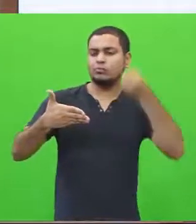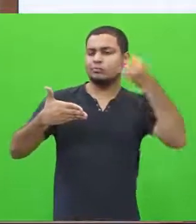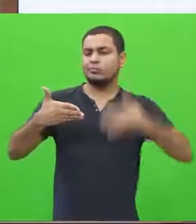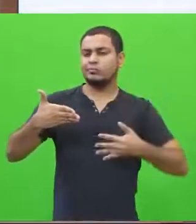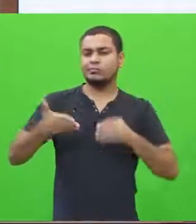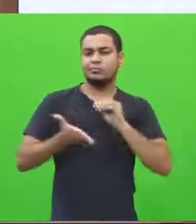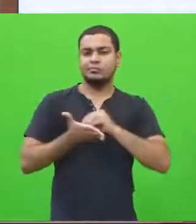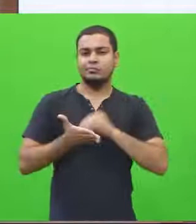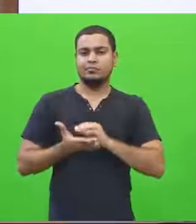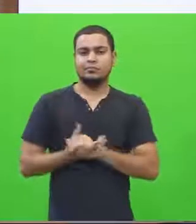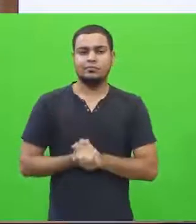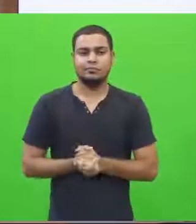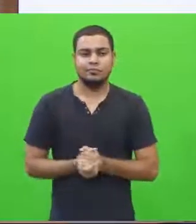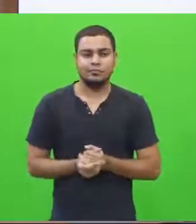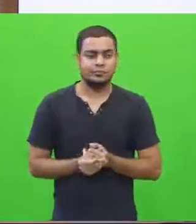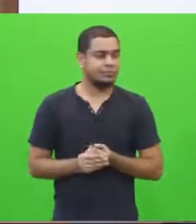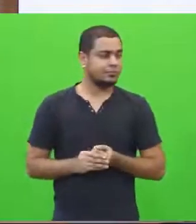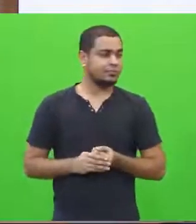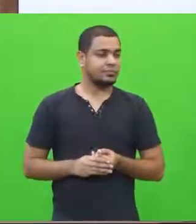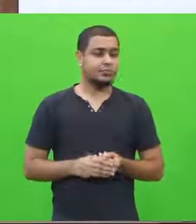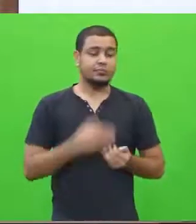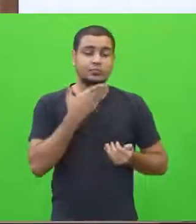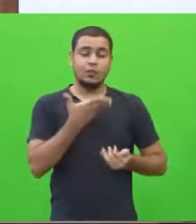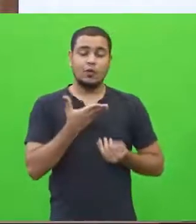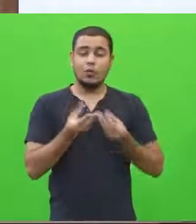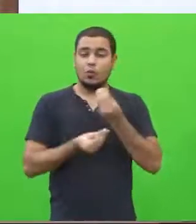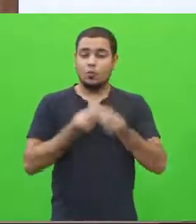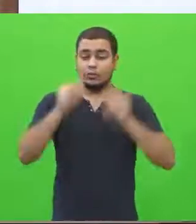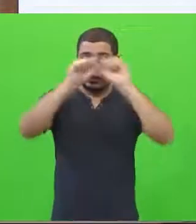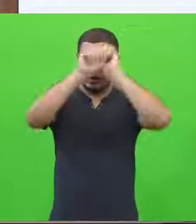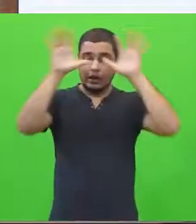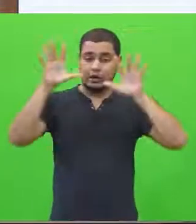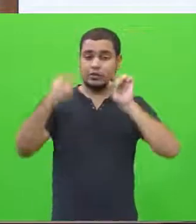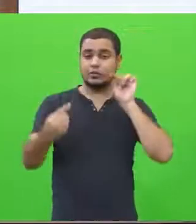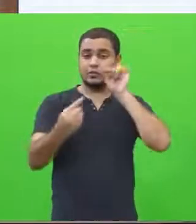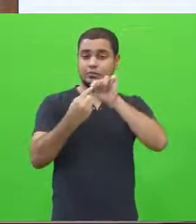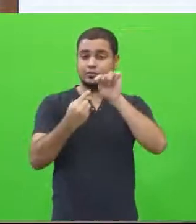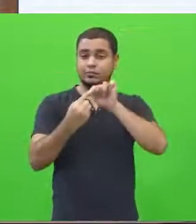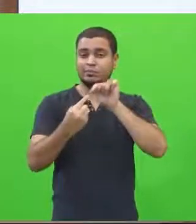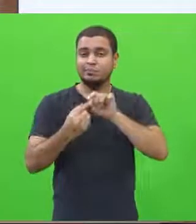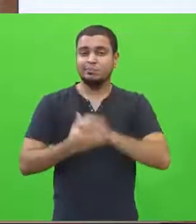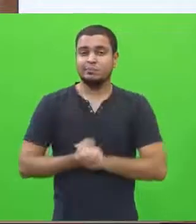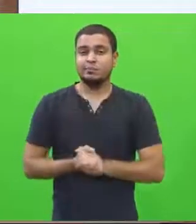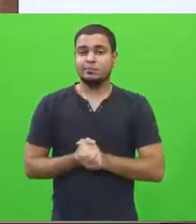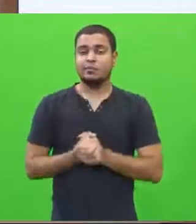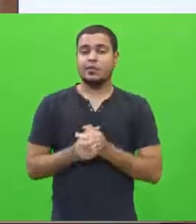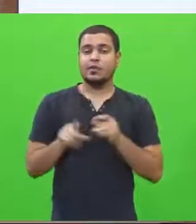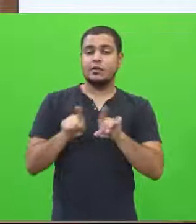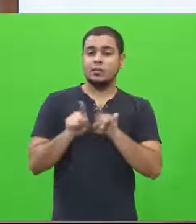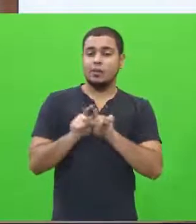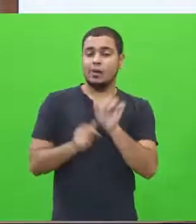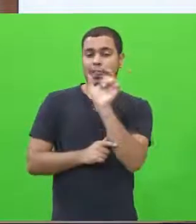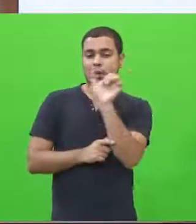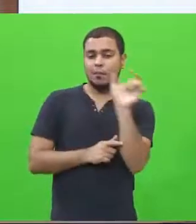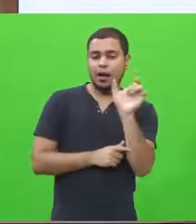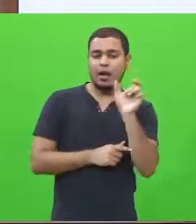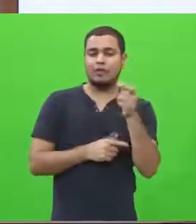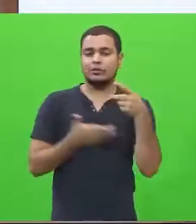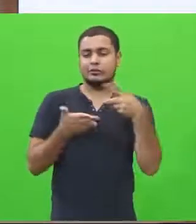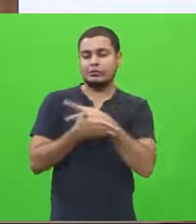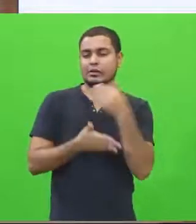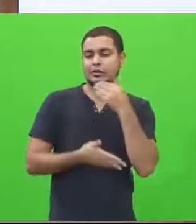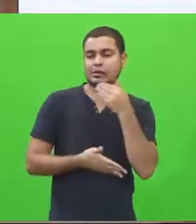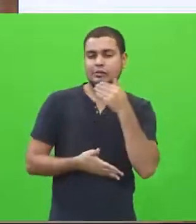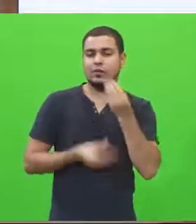Pois não. Nesse momento da questão da clareza e da objetividade, a questão das palavras rebuscadas, o você